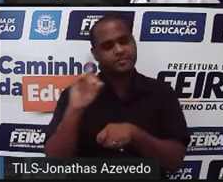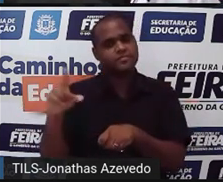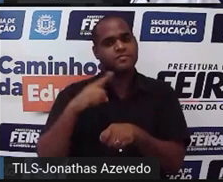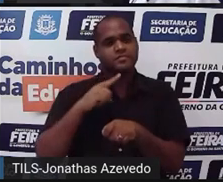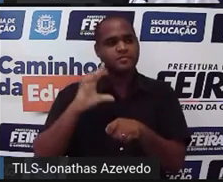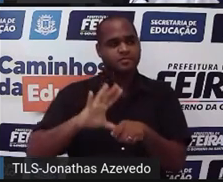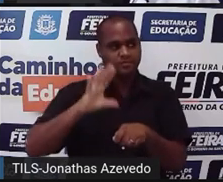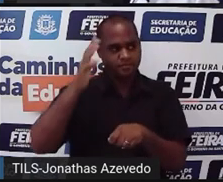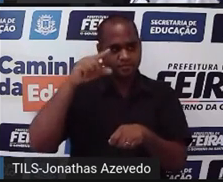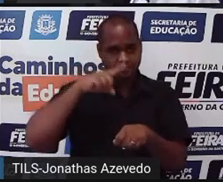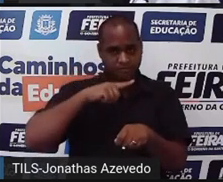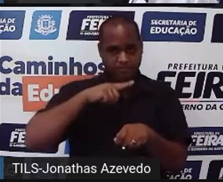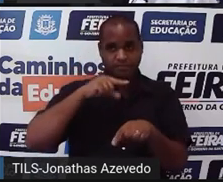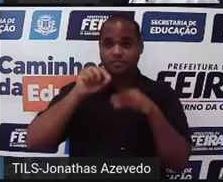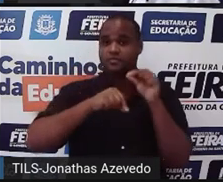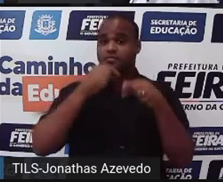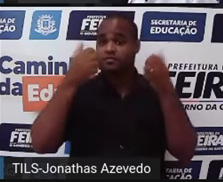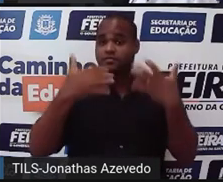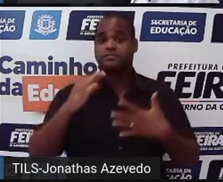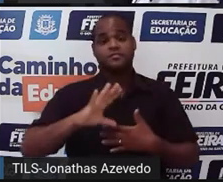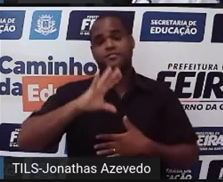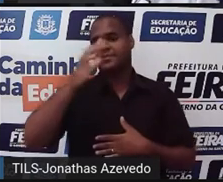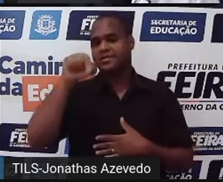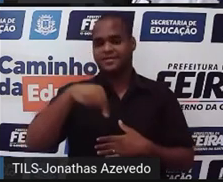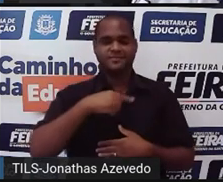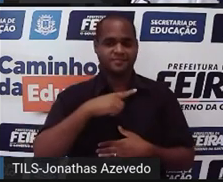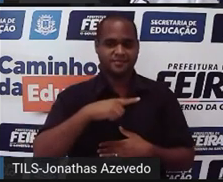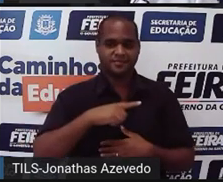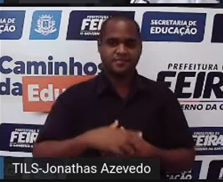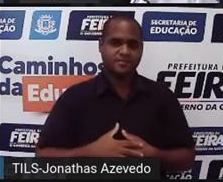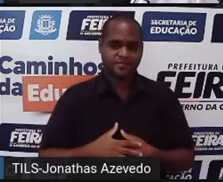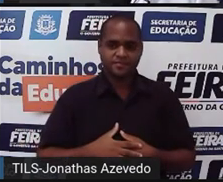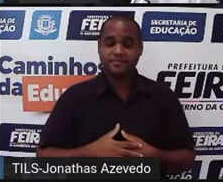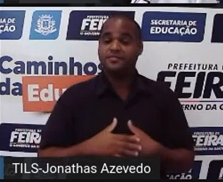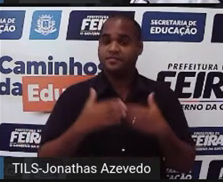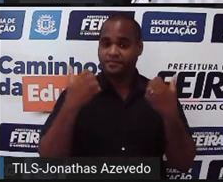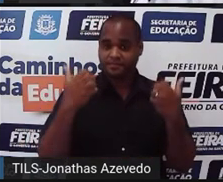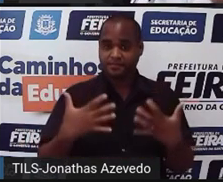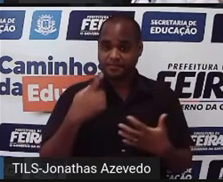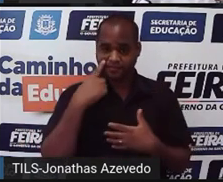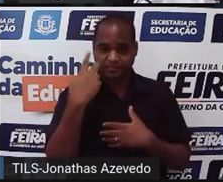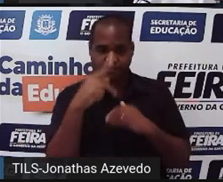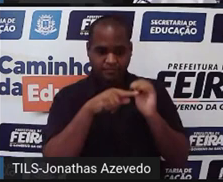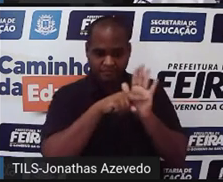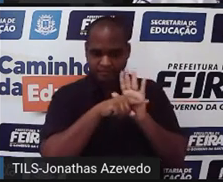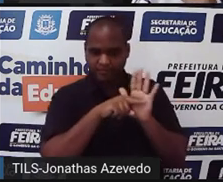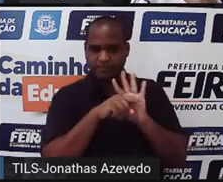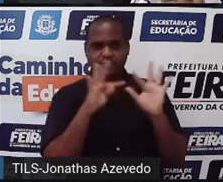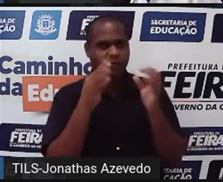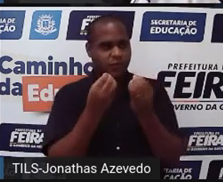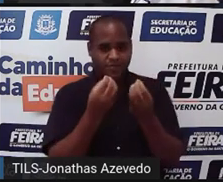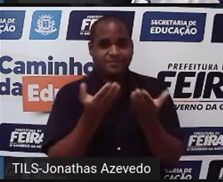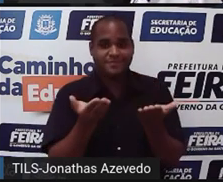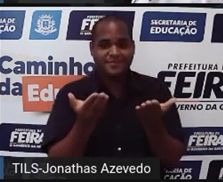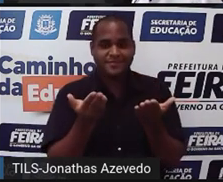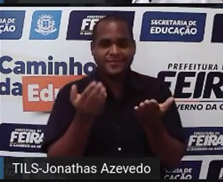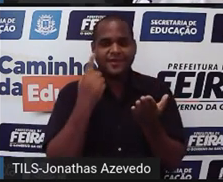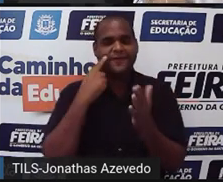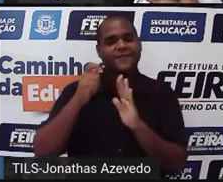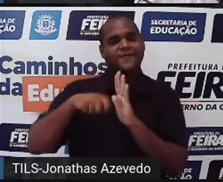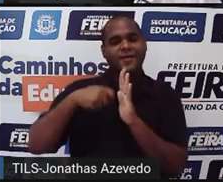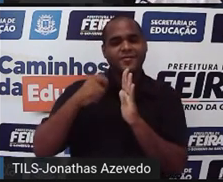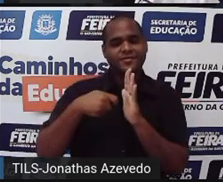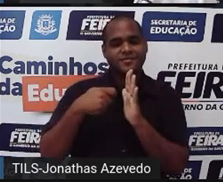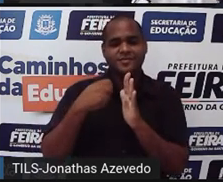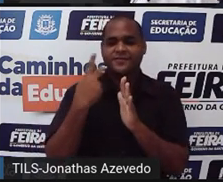aconteceu aí para você do outro lado tá bom? agora vamos fazer aquela avaliação da aula toda grava um áudio